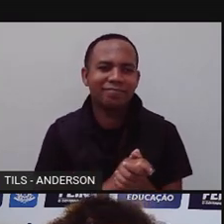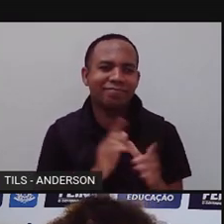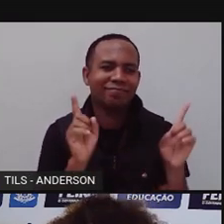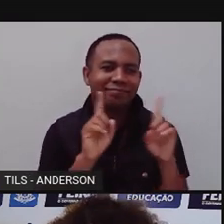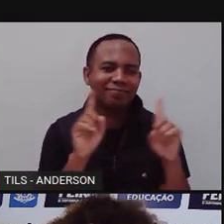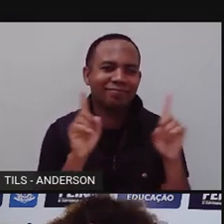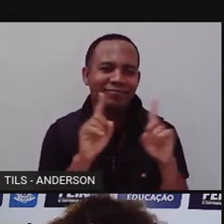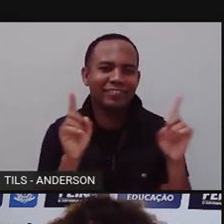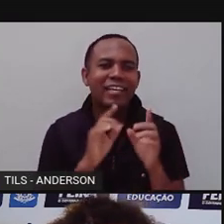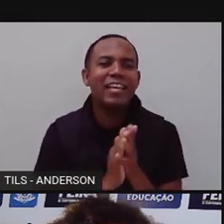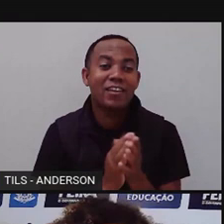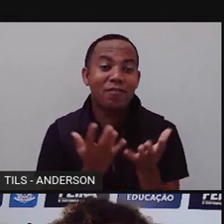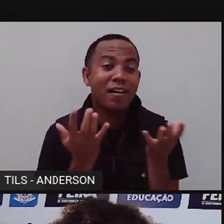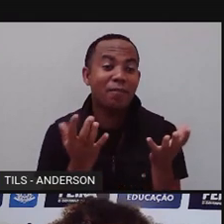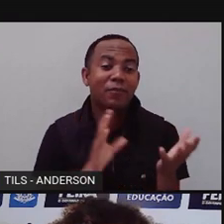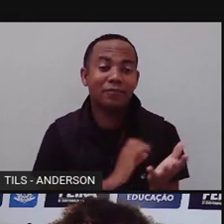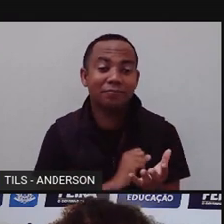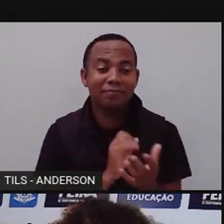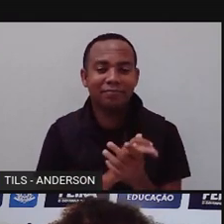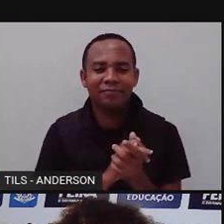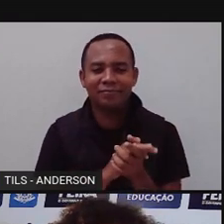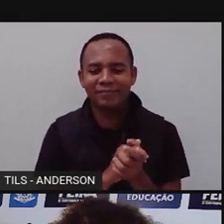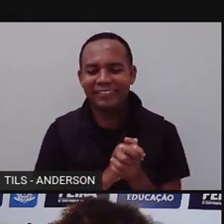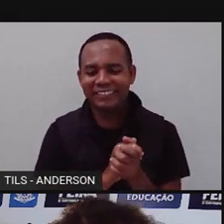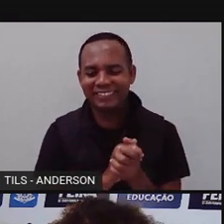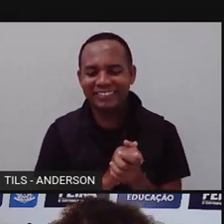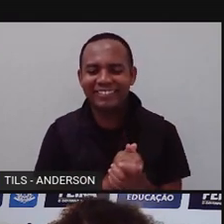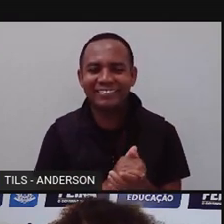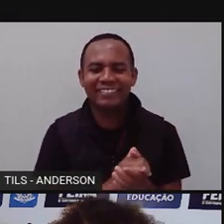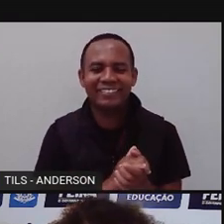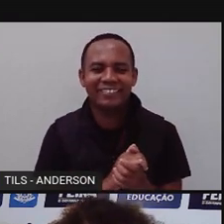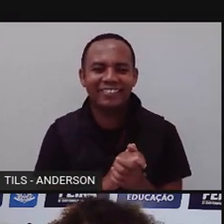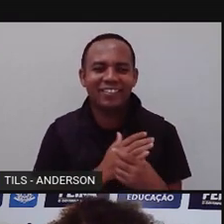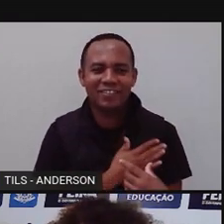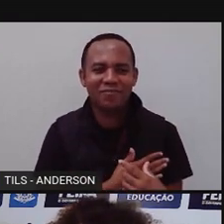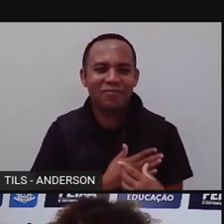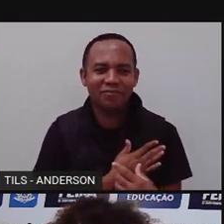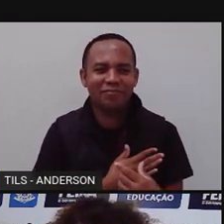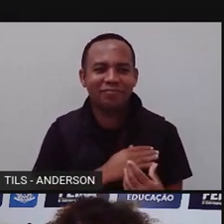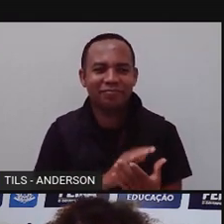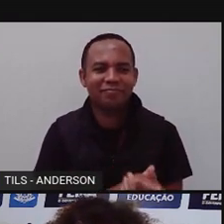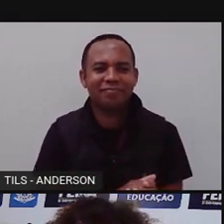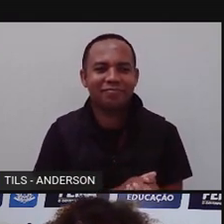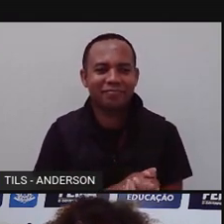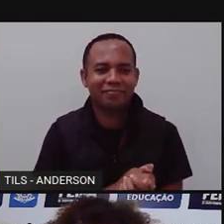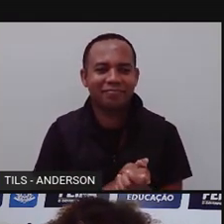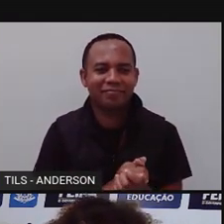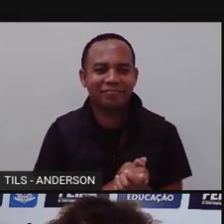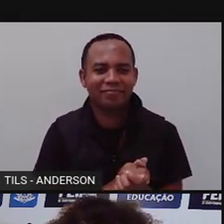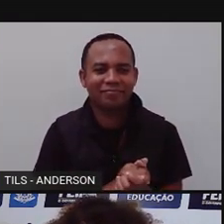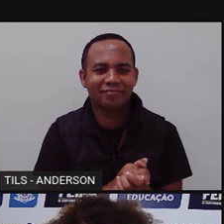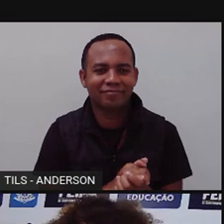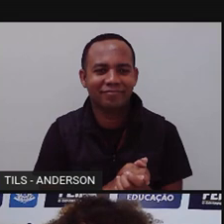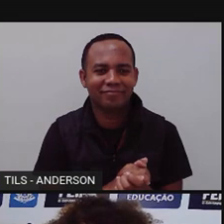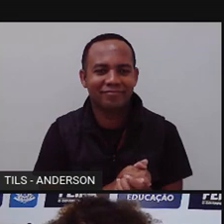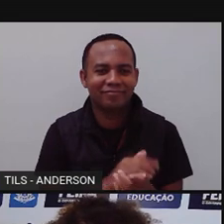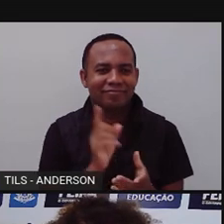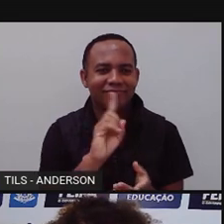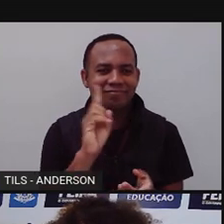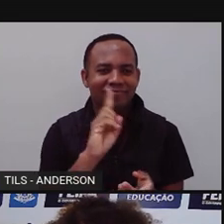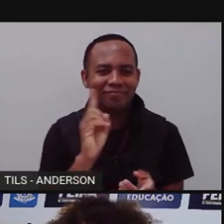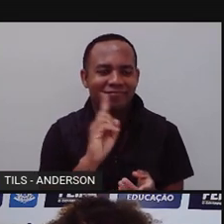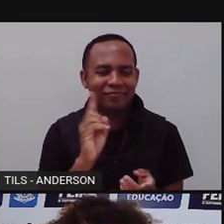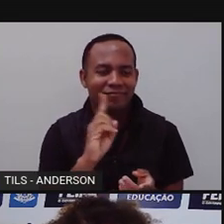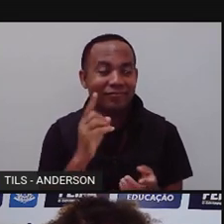Que ele não gosta de churrasco, né? Não, ele não gosta. Ele não vai mais comer churrasco. Ele agora vai viver só de folhas,